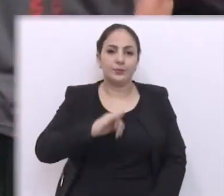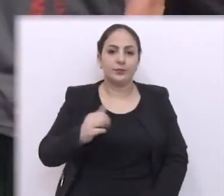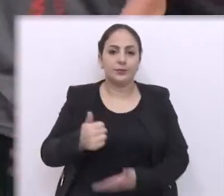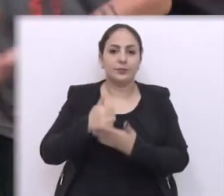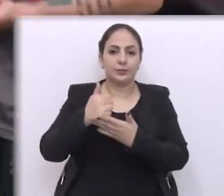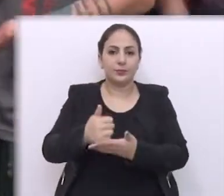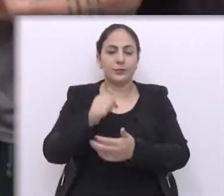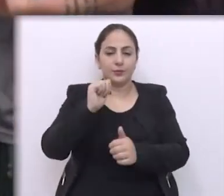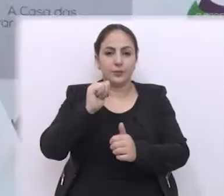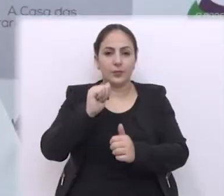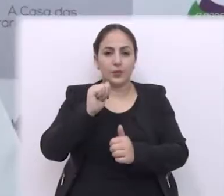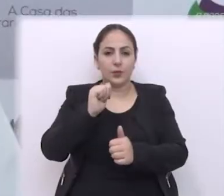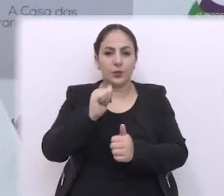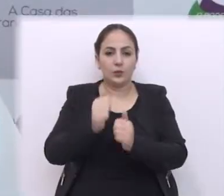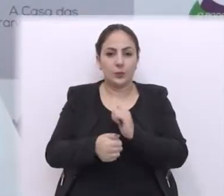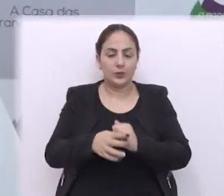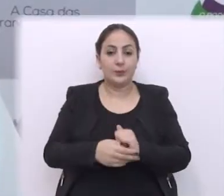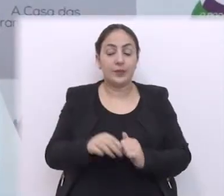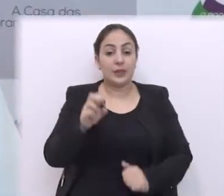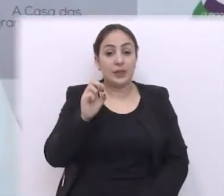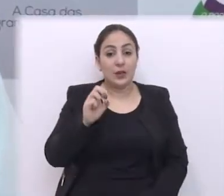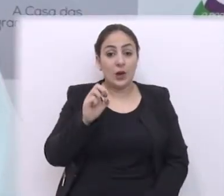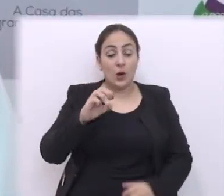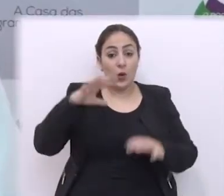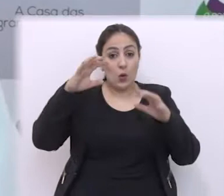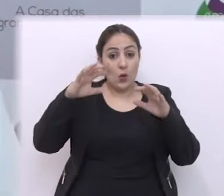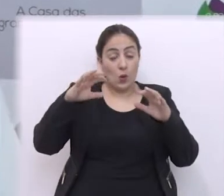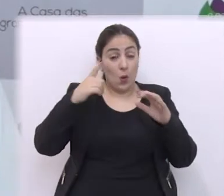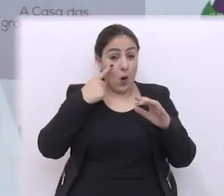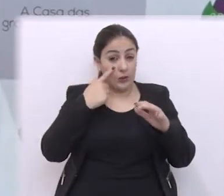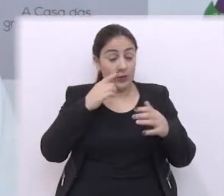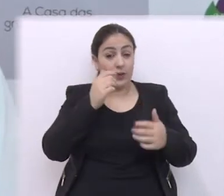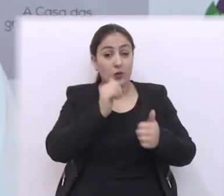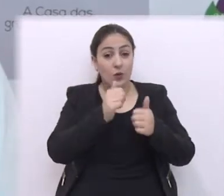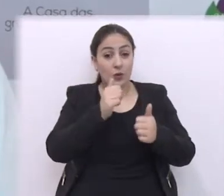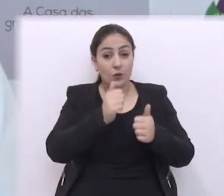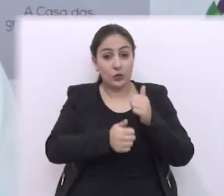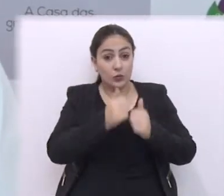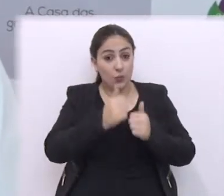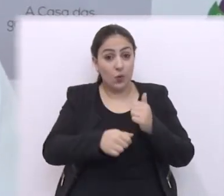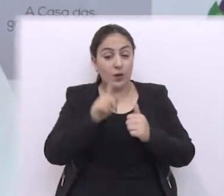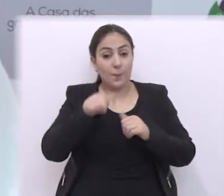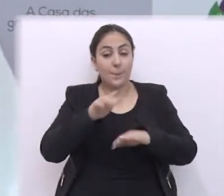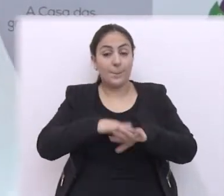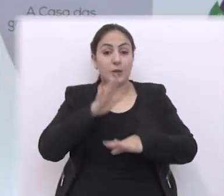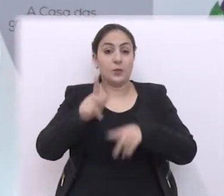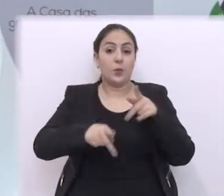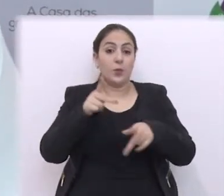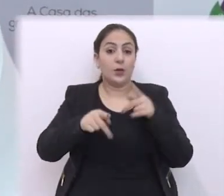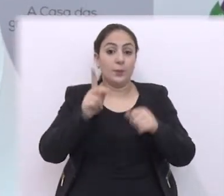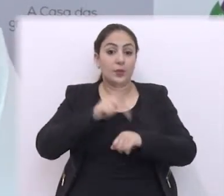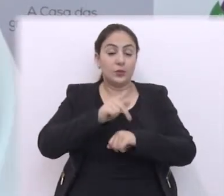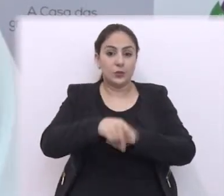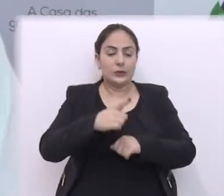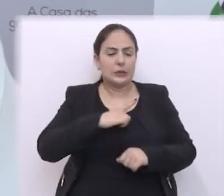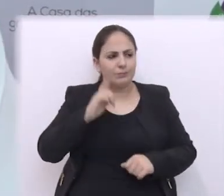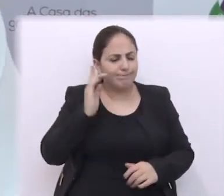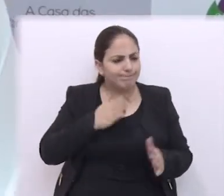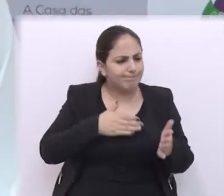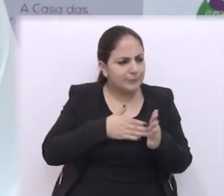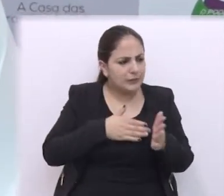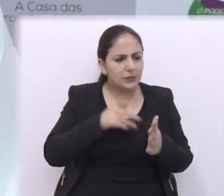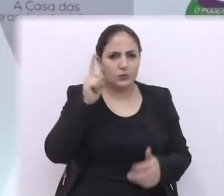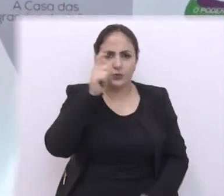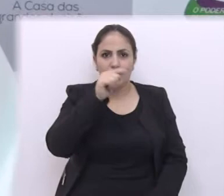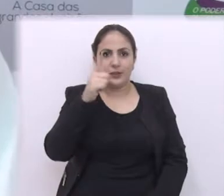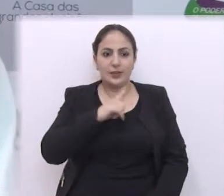apoiar o esporte Tu vê, o futebol que é o esporte mais popular aqui em Passo Fundo encontra dificuldade de se manter